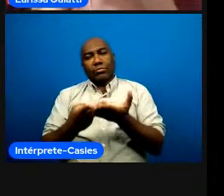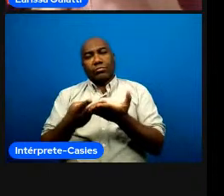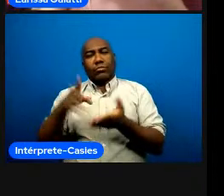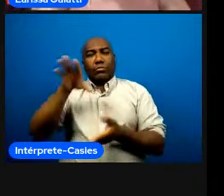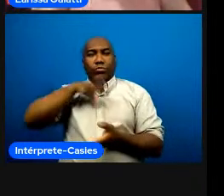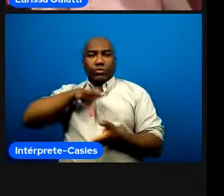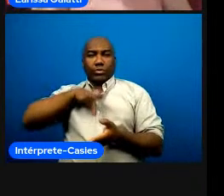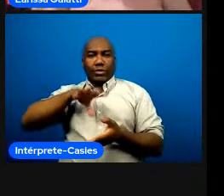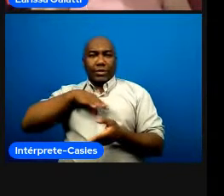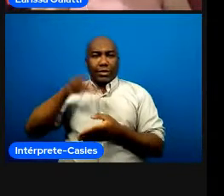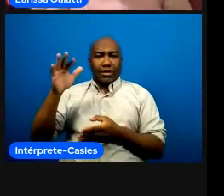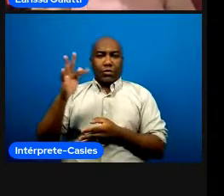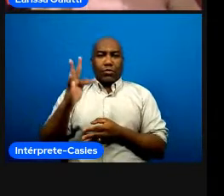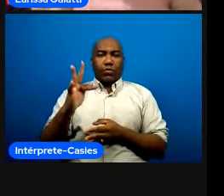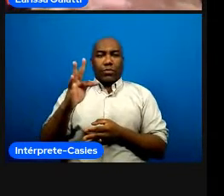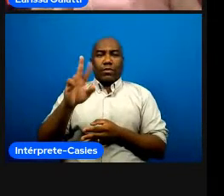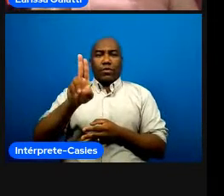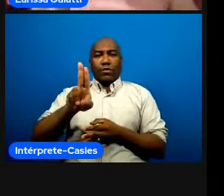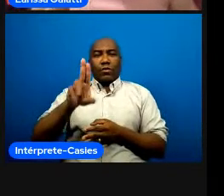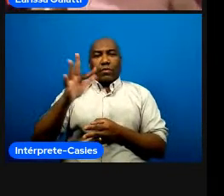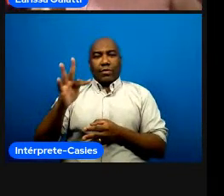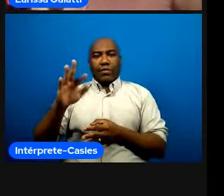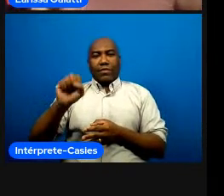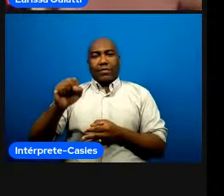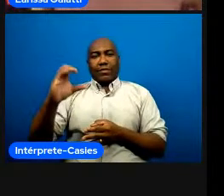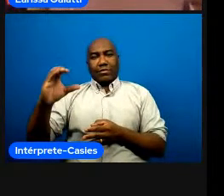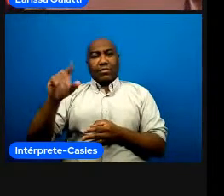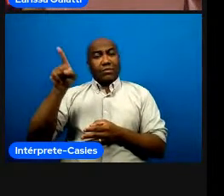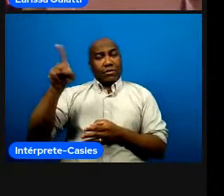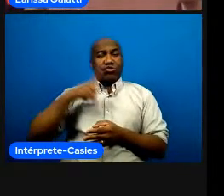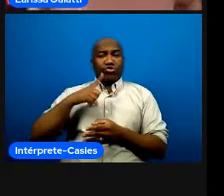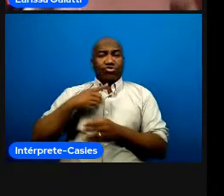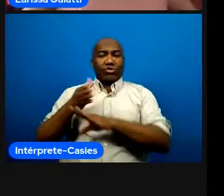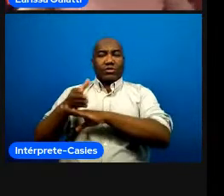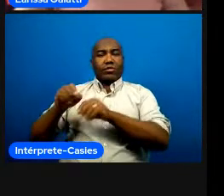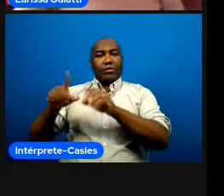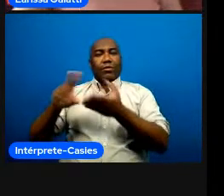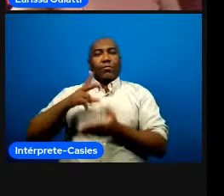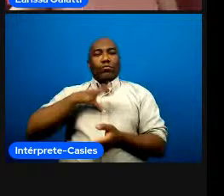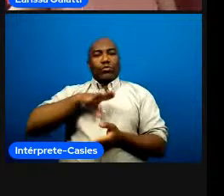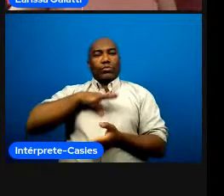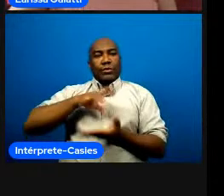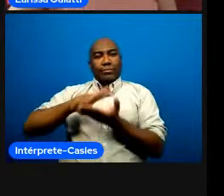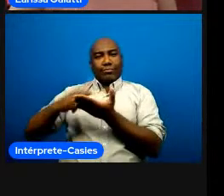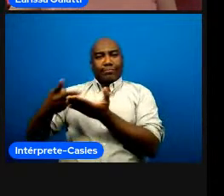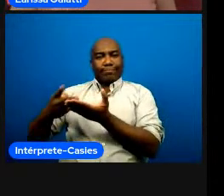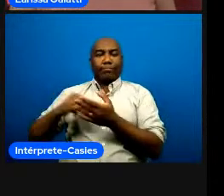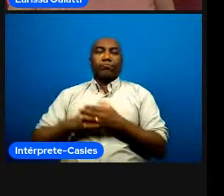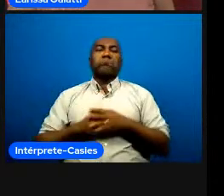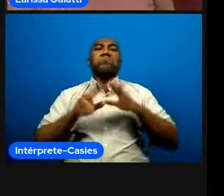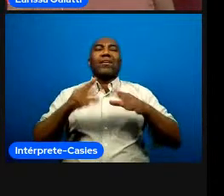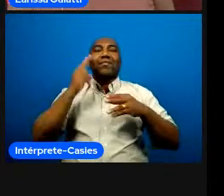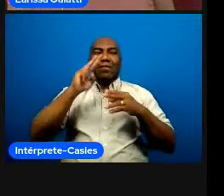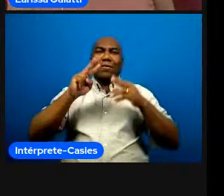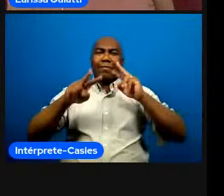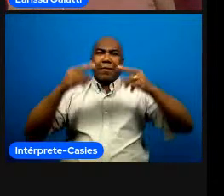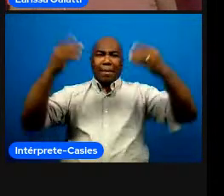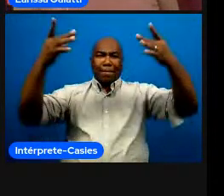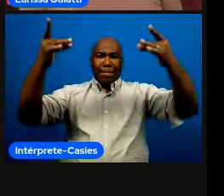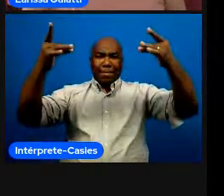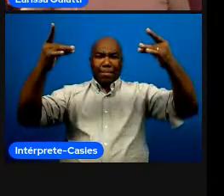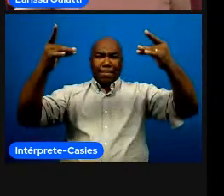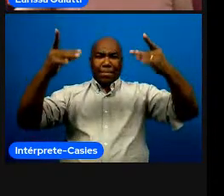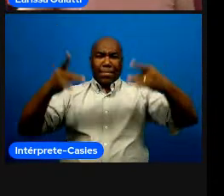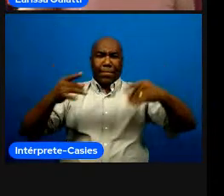Federal de Santa Catarina que vocês usam isso então quando a gente olha para tudo isso né para que que a gente estuda só checar meu tempo aqui